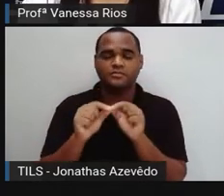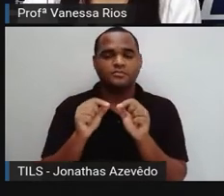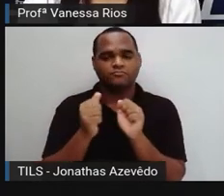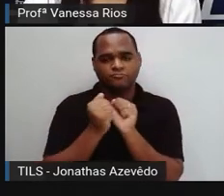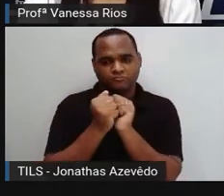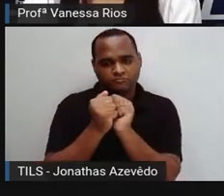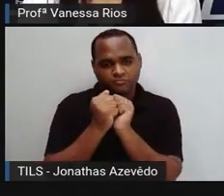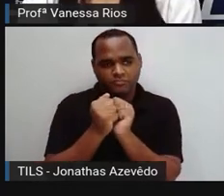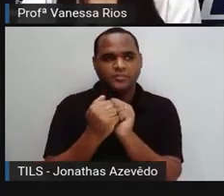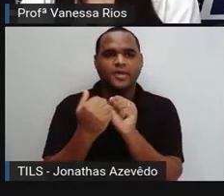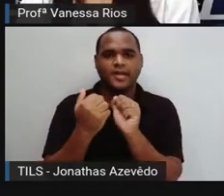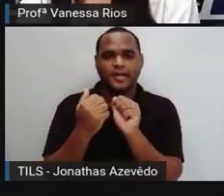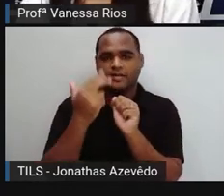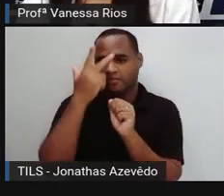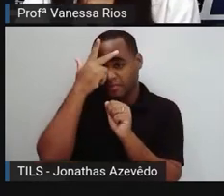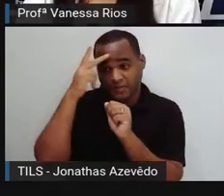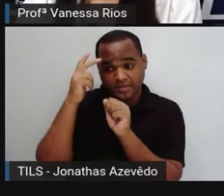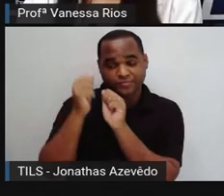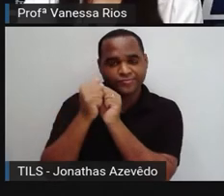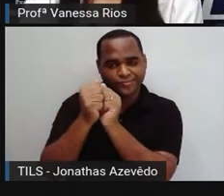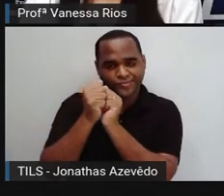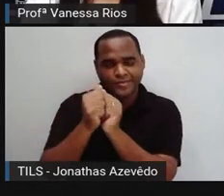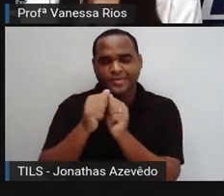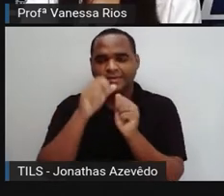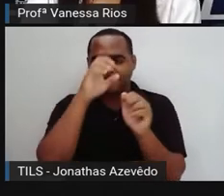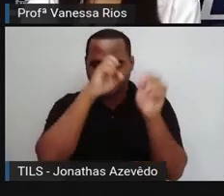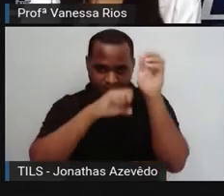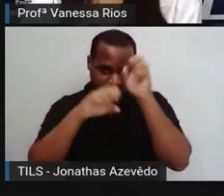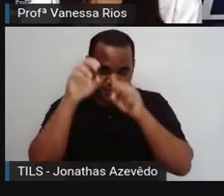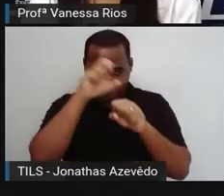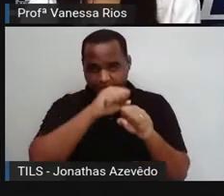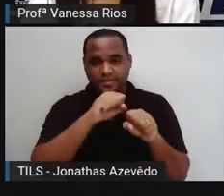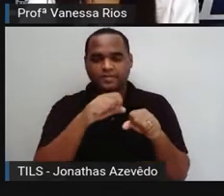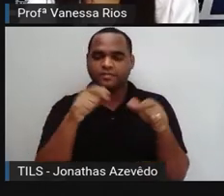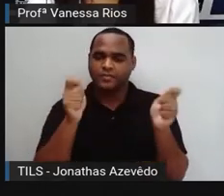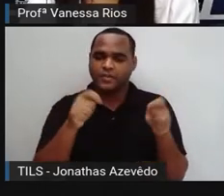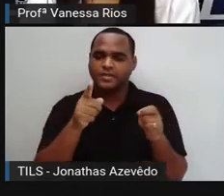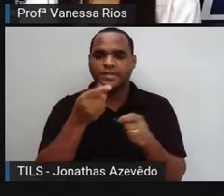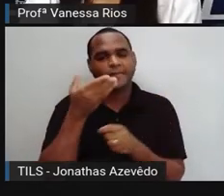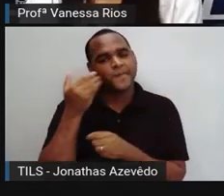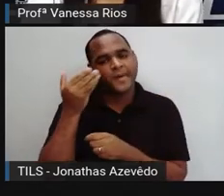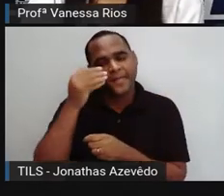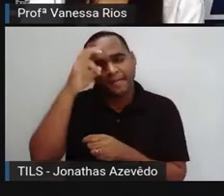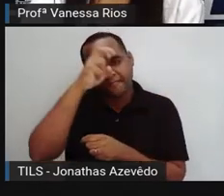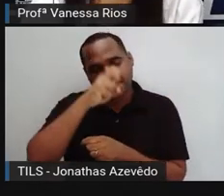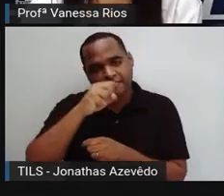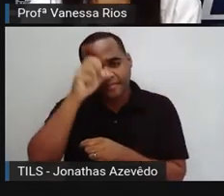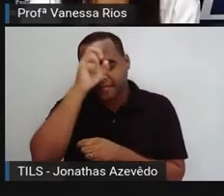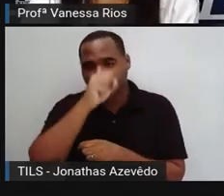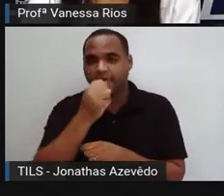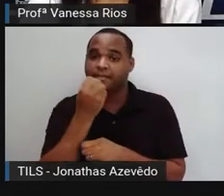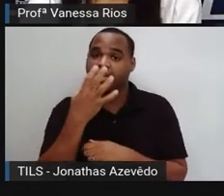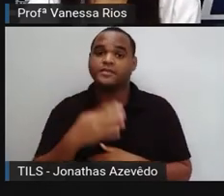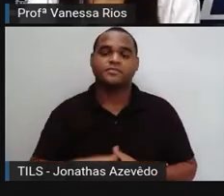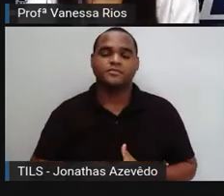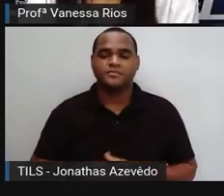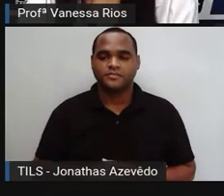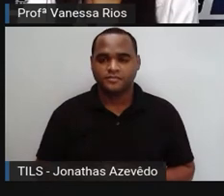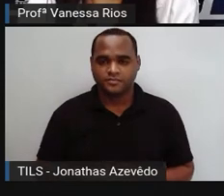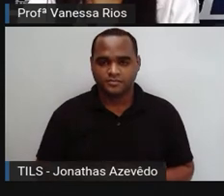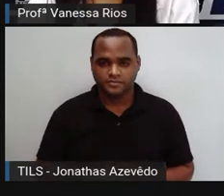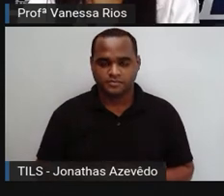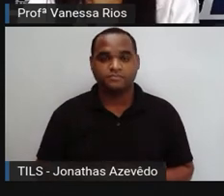vão sendo juntados, né? Para que aquele processo, ele seja aprimorado, ele seja modernizado. Então, a